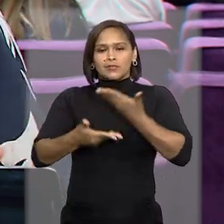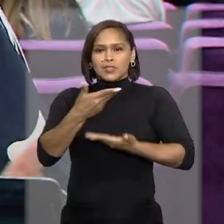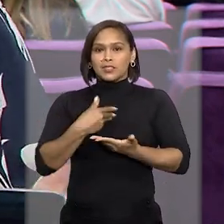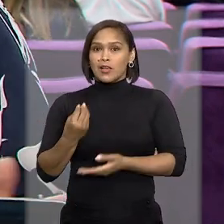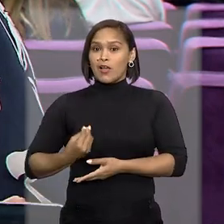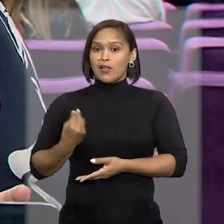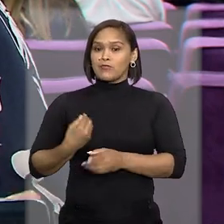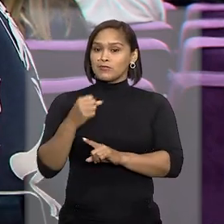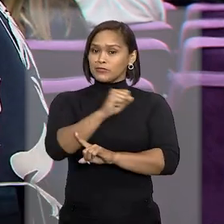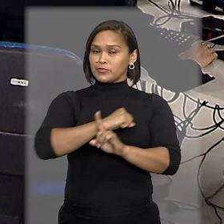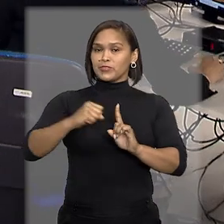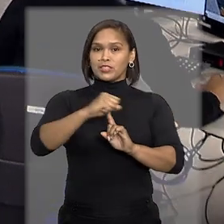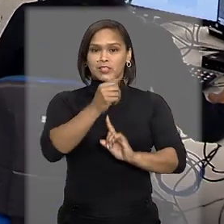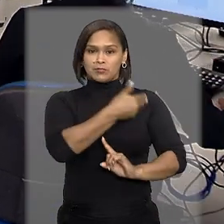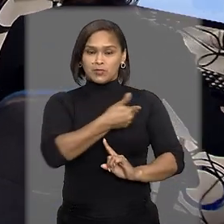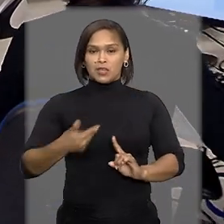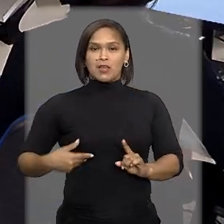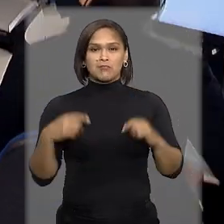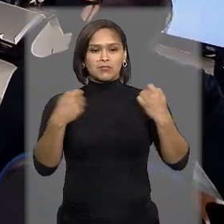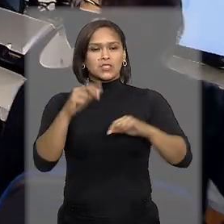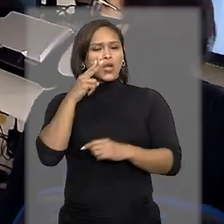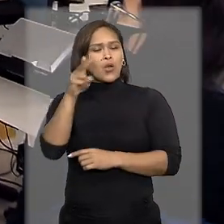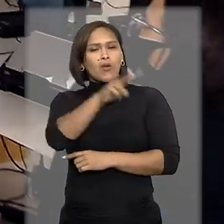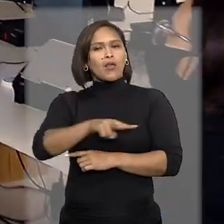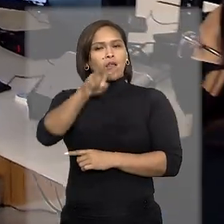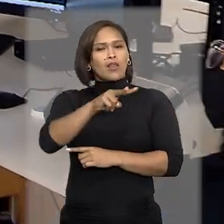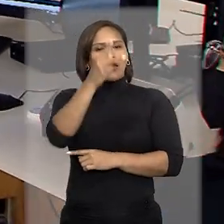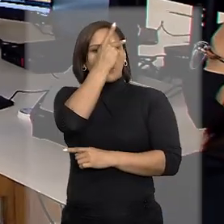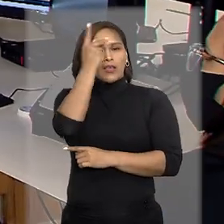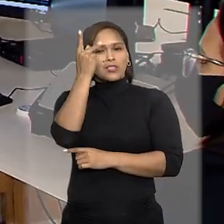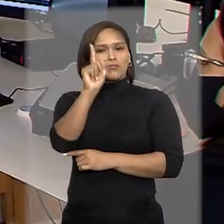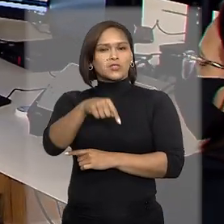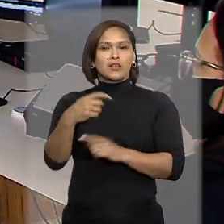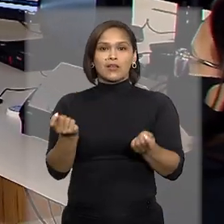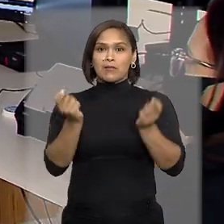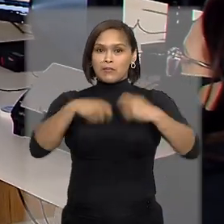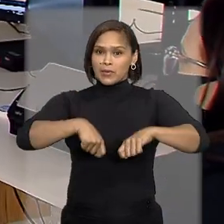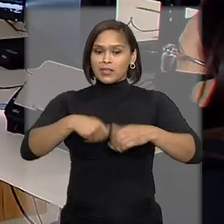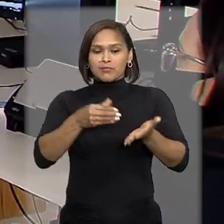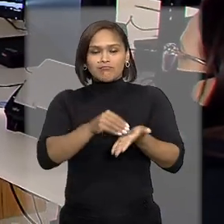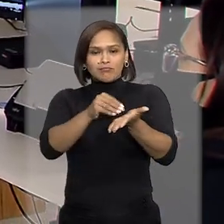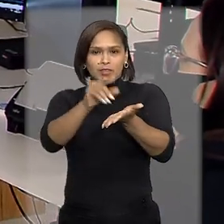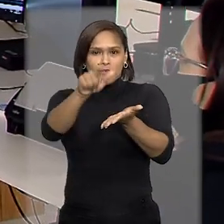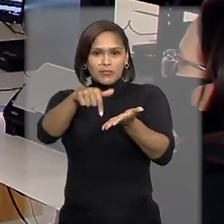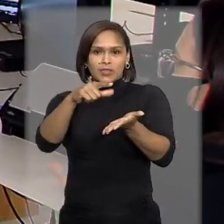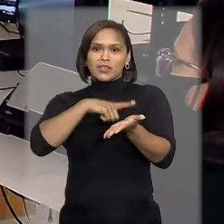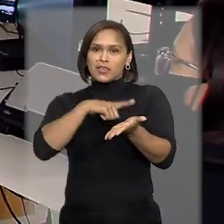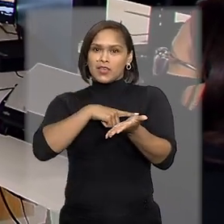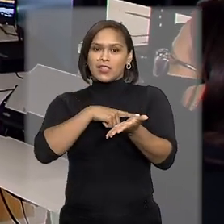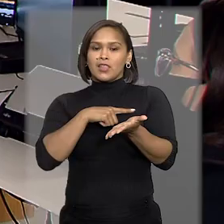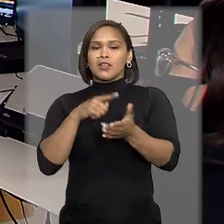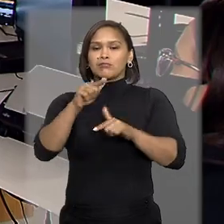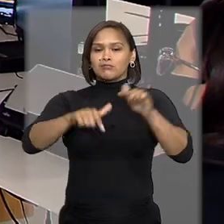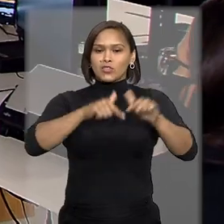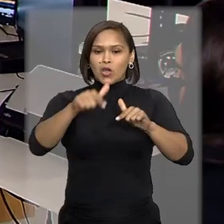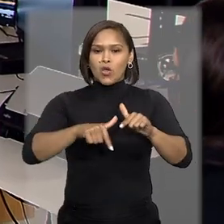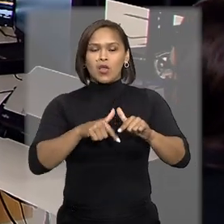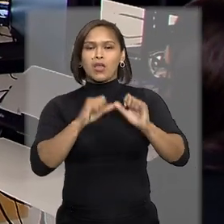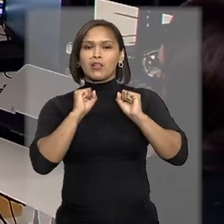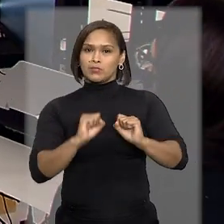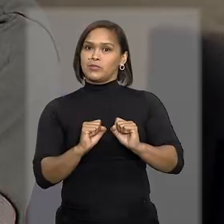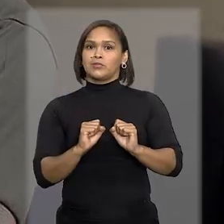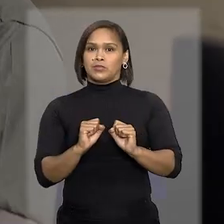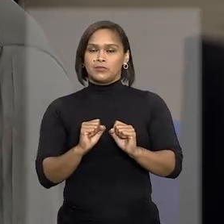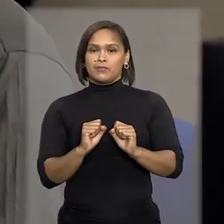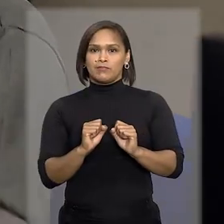participação na vida pública. A gente precisa olhar para aquilo que as pessoas são capazes de dar dentro da funcionalidade